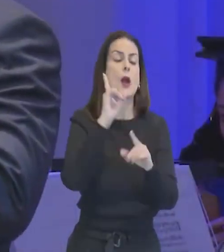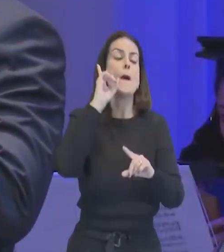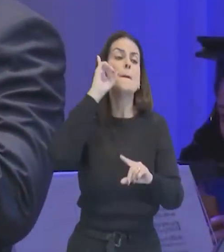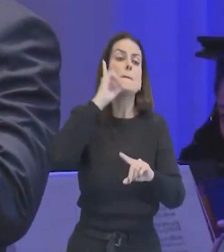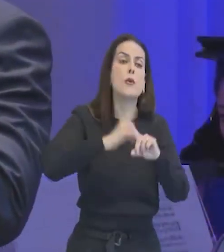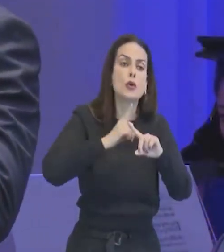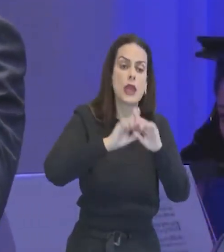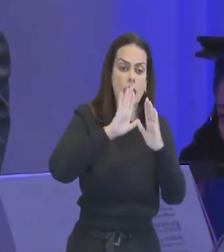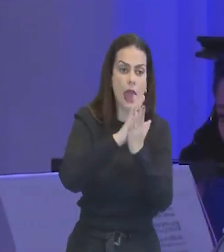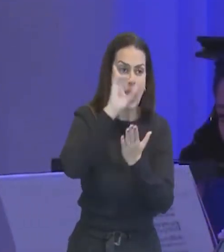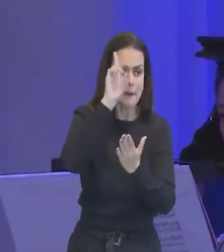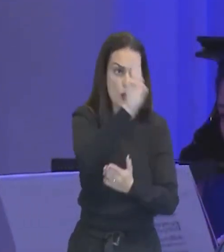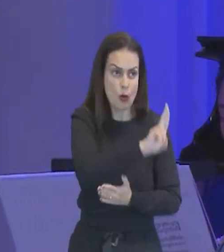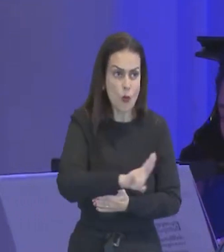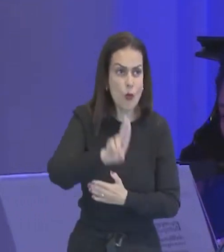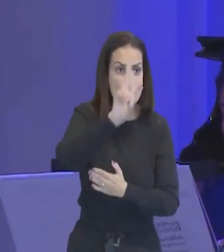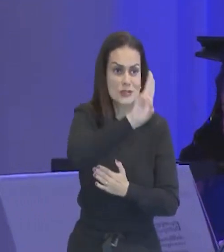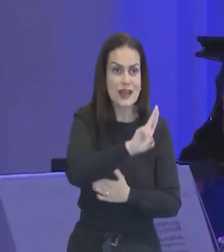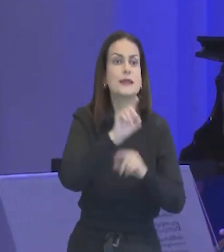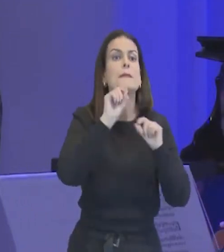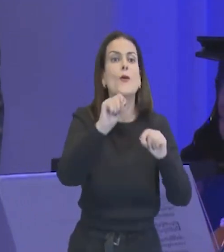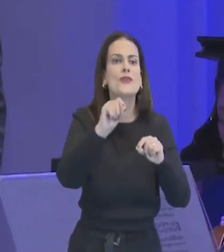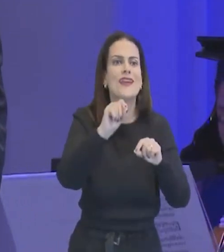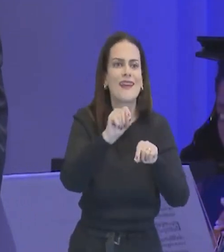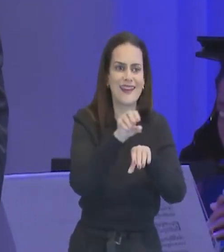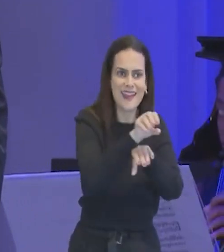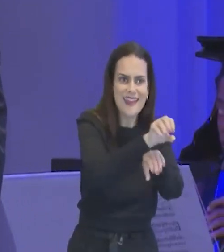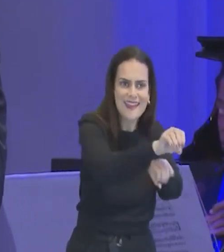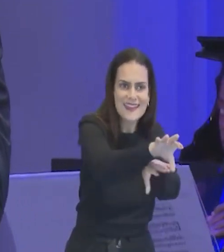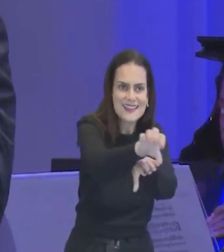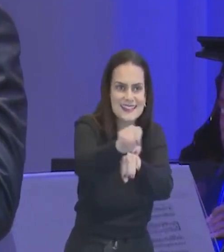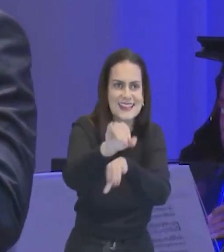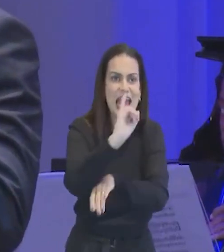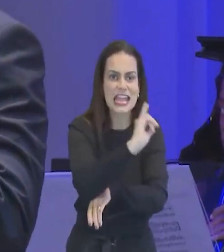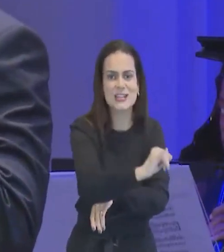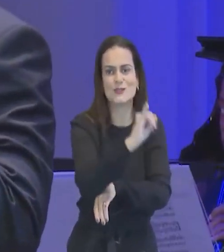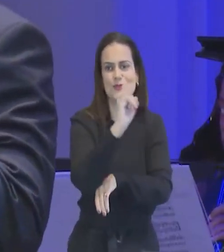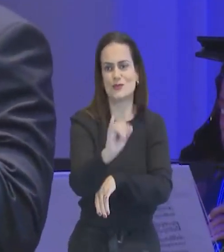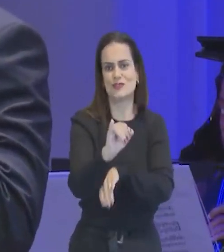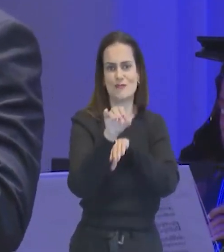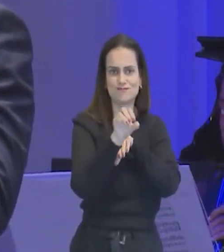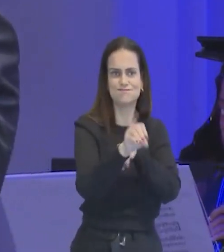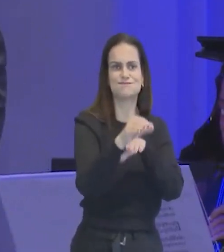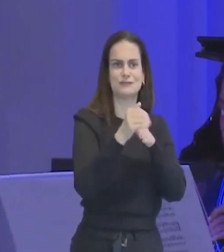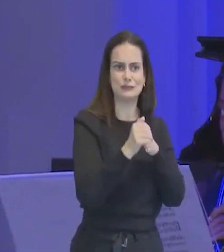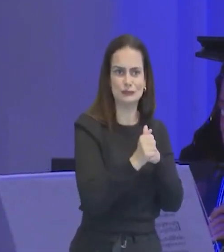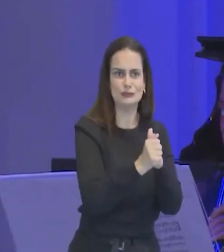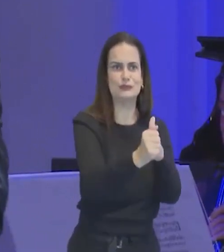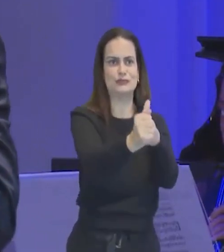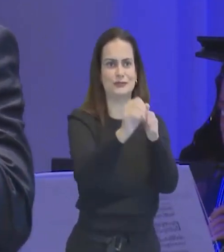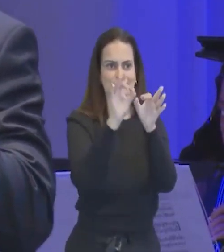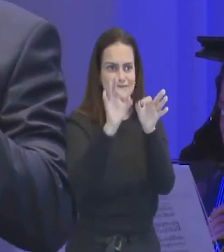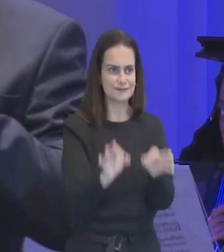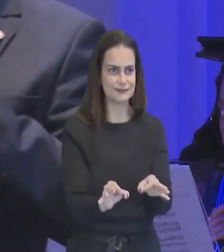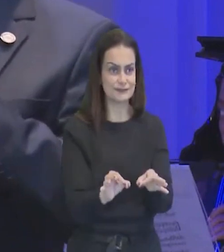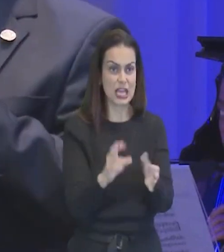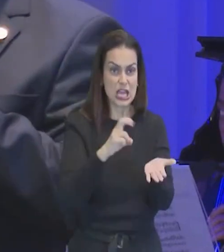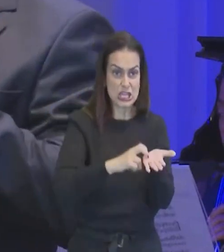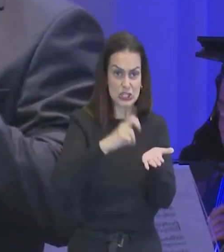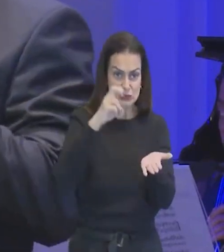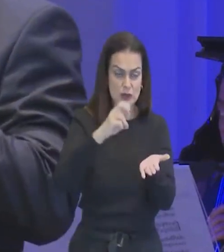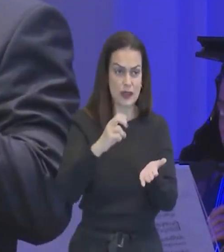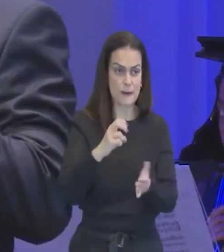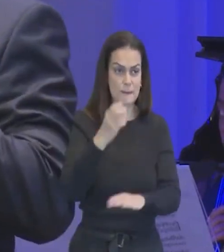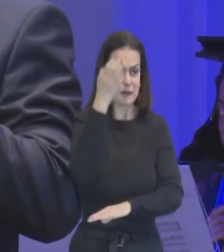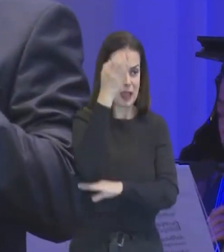utilizada para ensino, para correção, para instrução, aquilo que nós vimos aqui pela manhã, os embaixadores